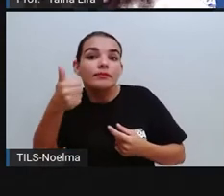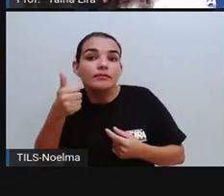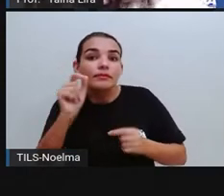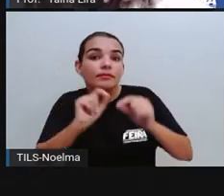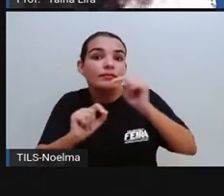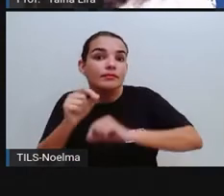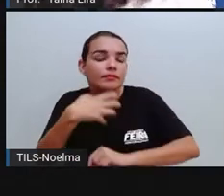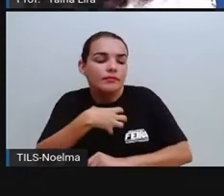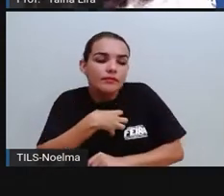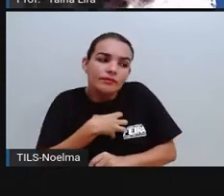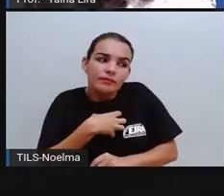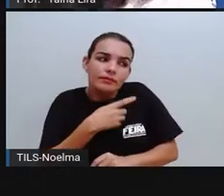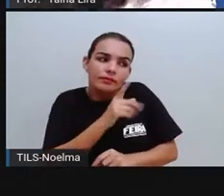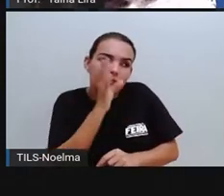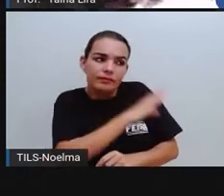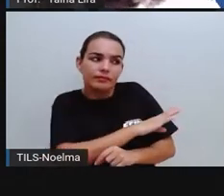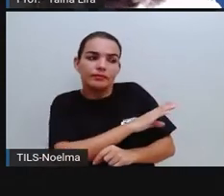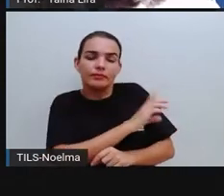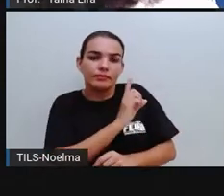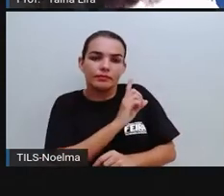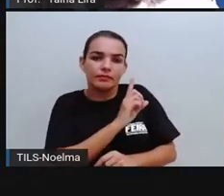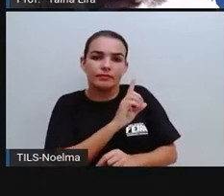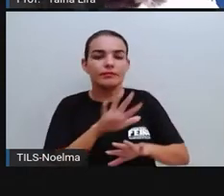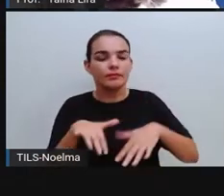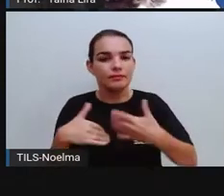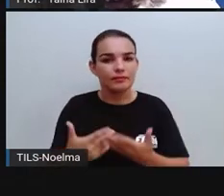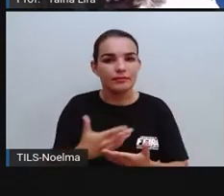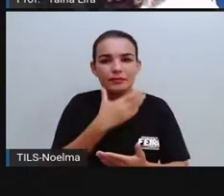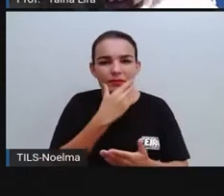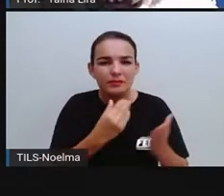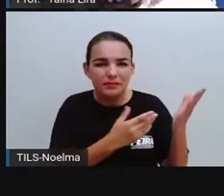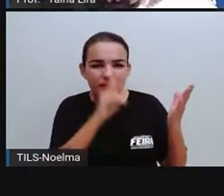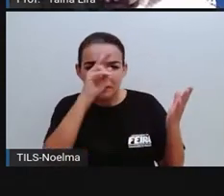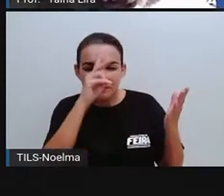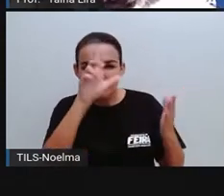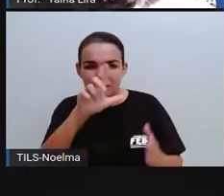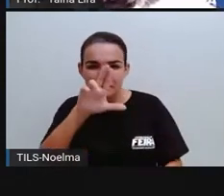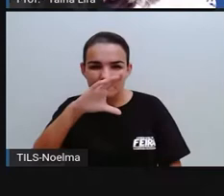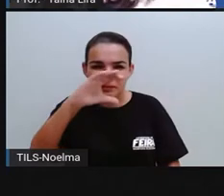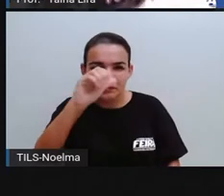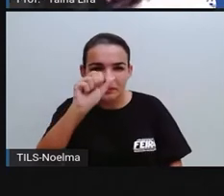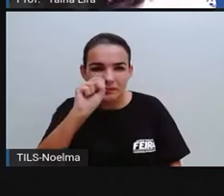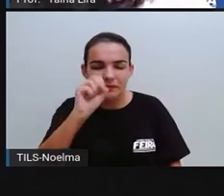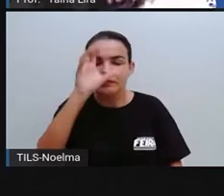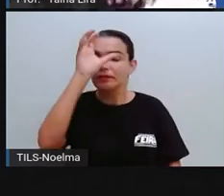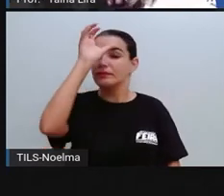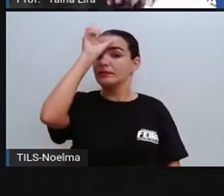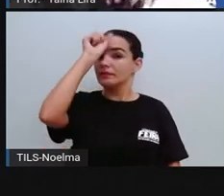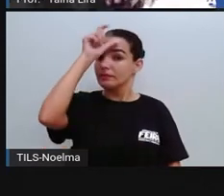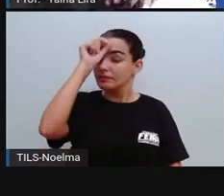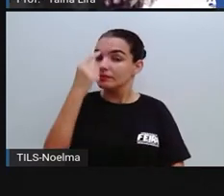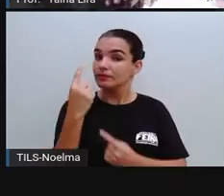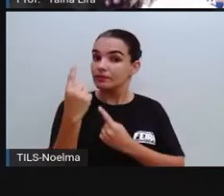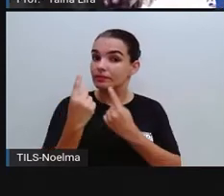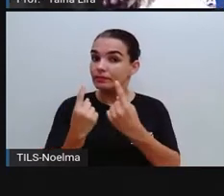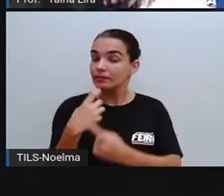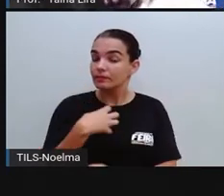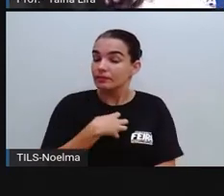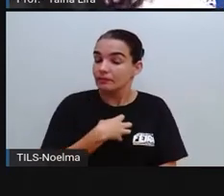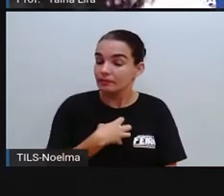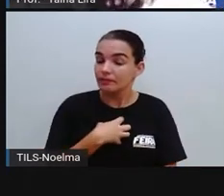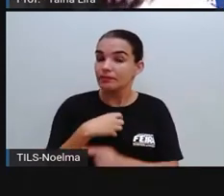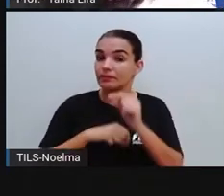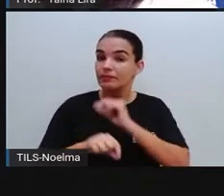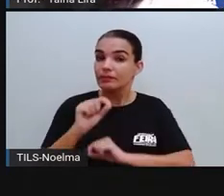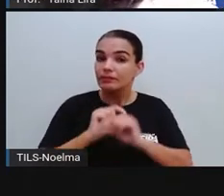as pessoas. Lucas aprendeu uma maneira ali na história que foi contando ali de um até